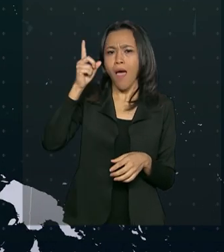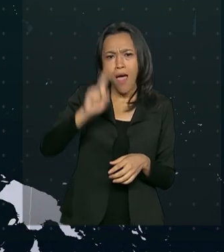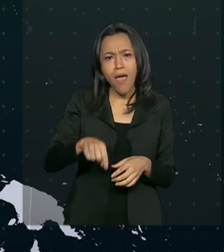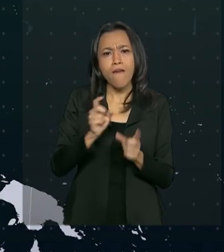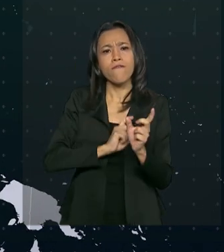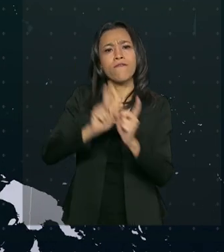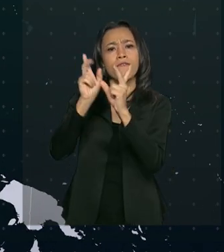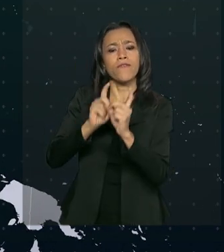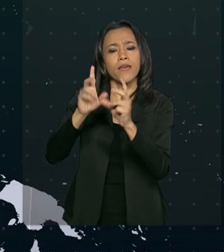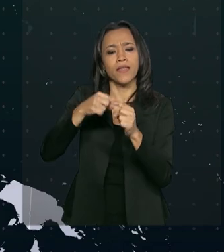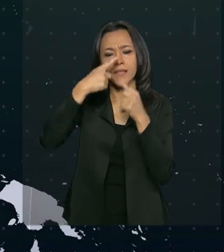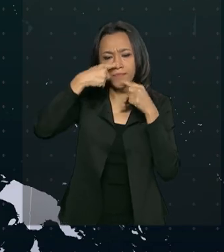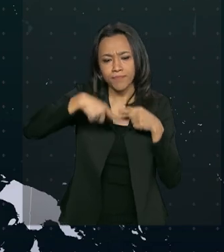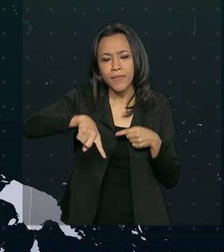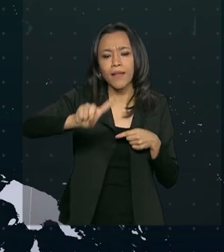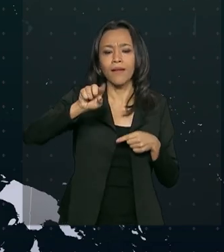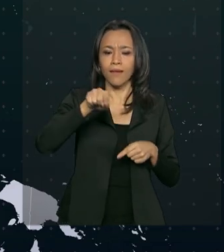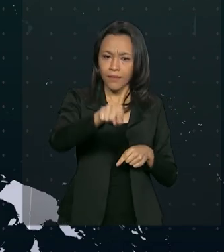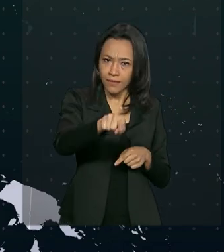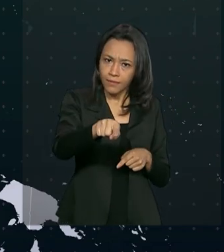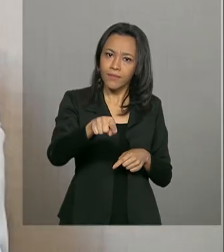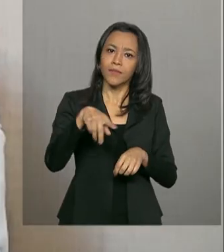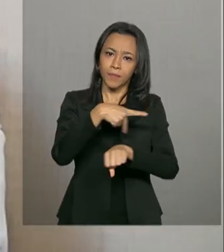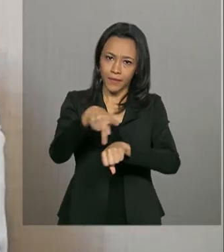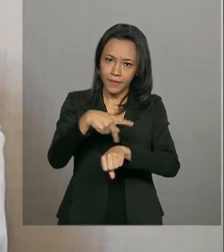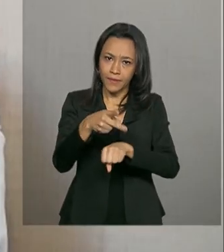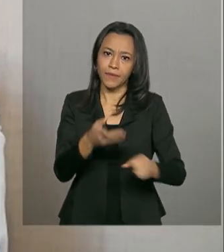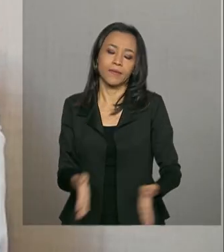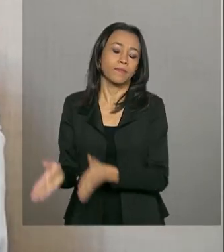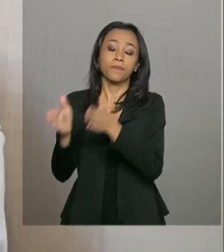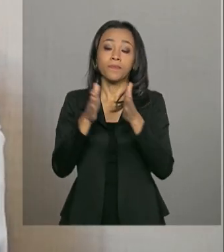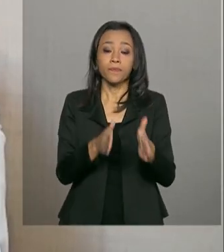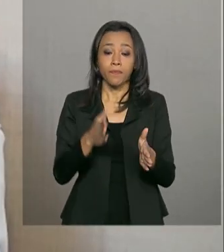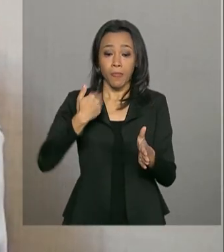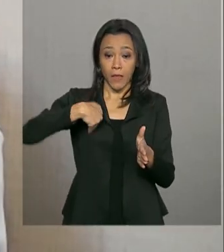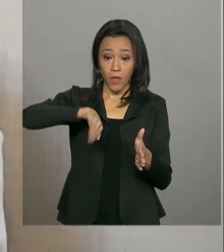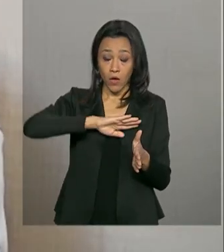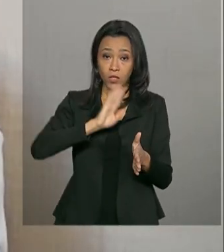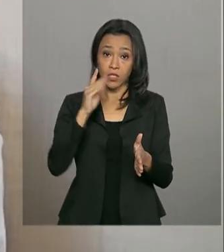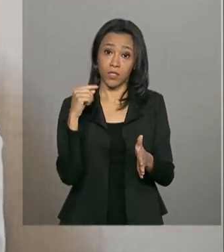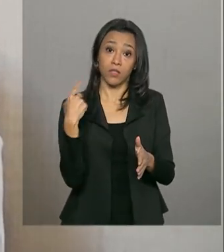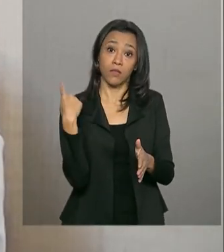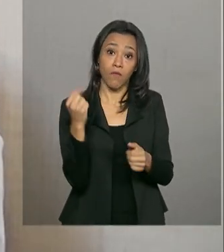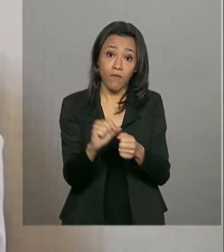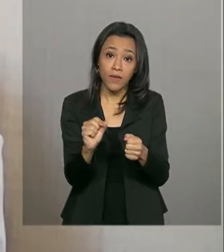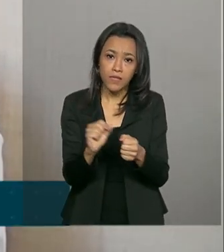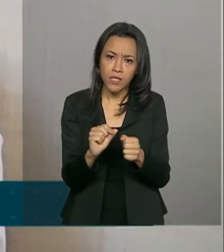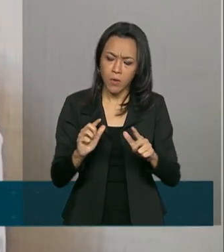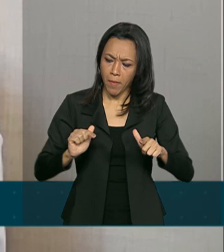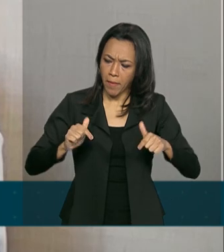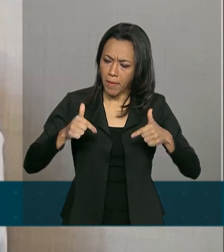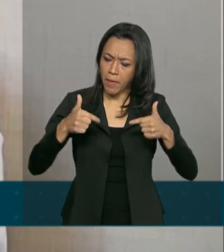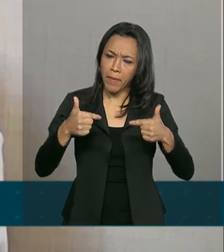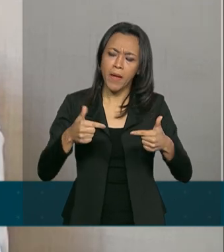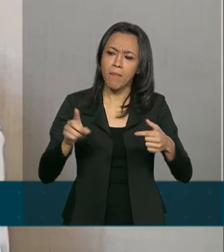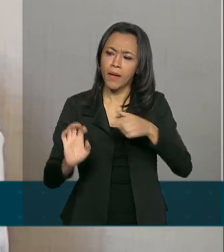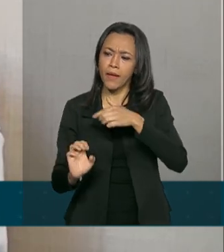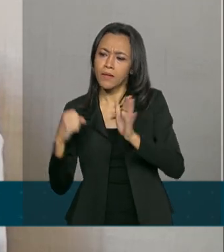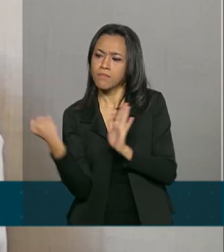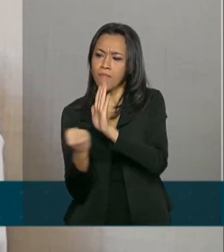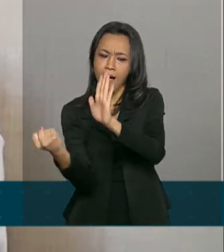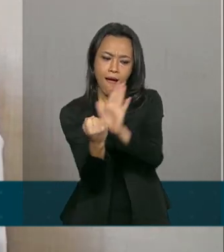exportação de lácteos para a Tailândia. Estamos fazendo ações para fortalecimento das marcas das empresas